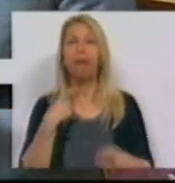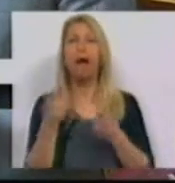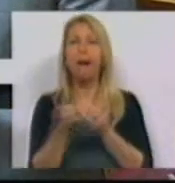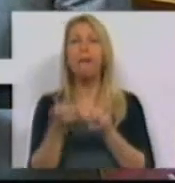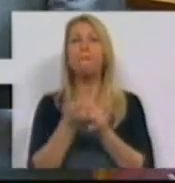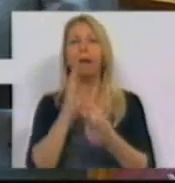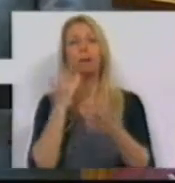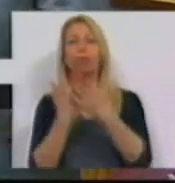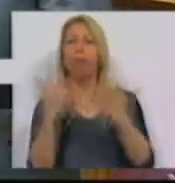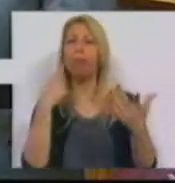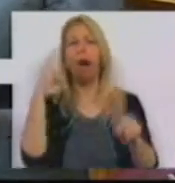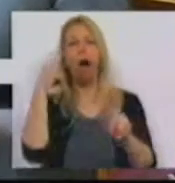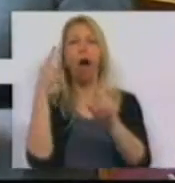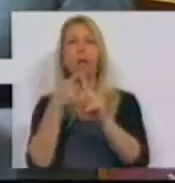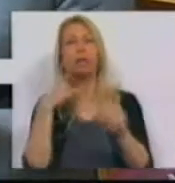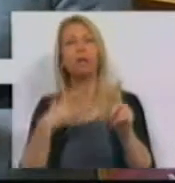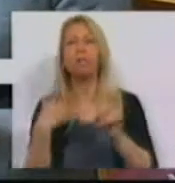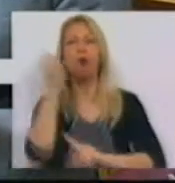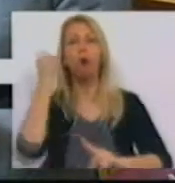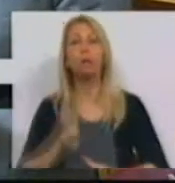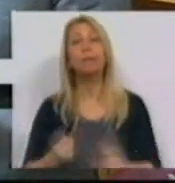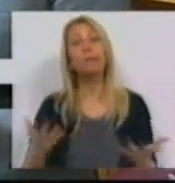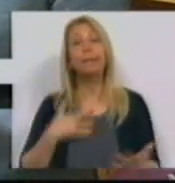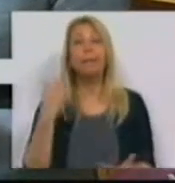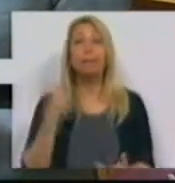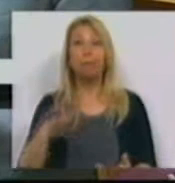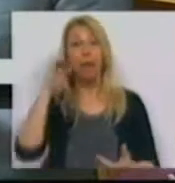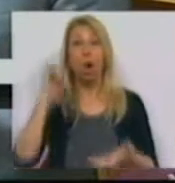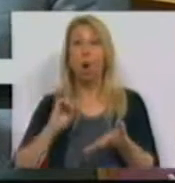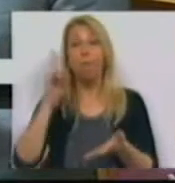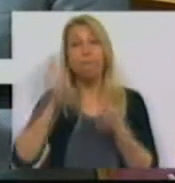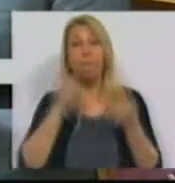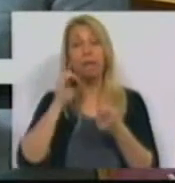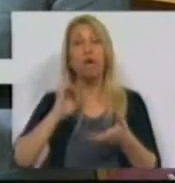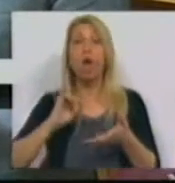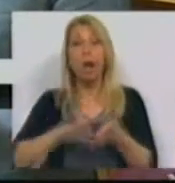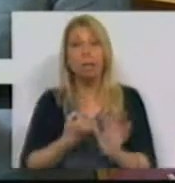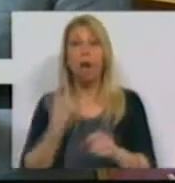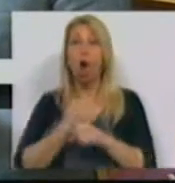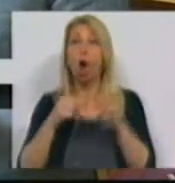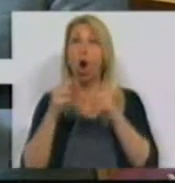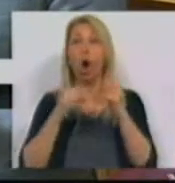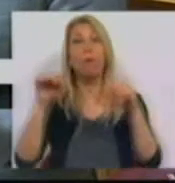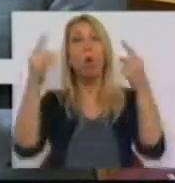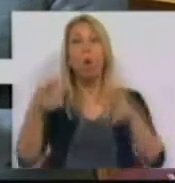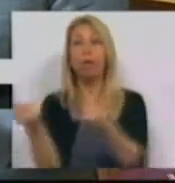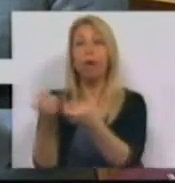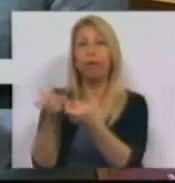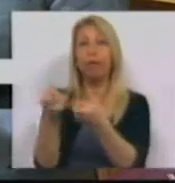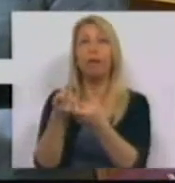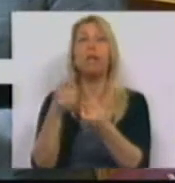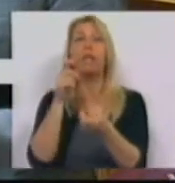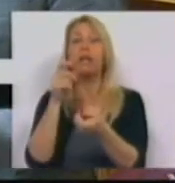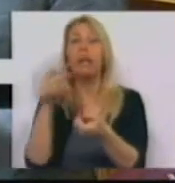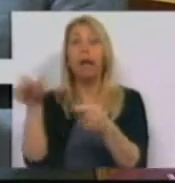Pena é que não se pensem outras obras bem necessárias em outros pontos do leito, das margens e dos cais do Rio Douro